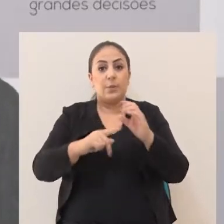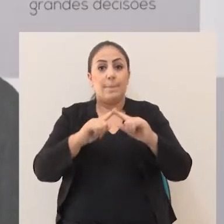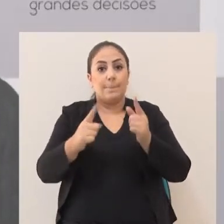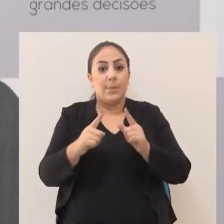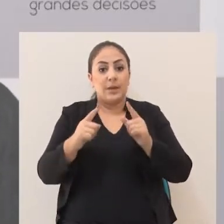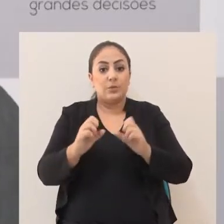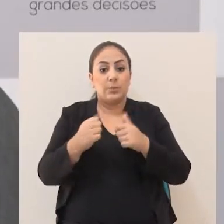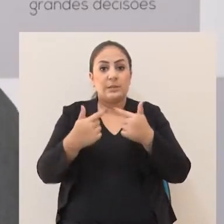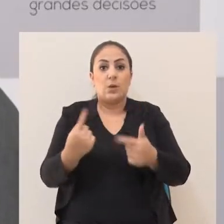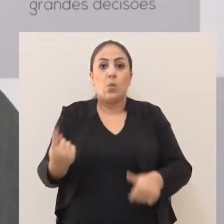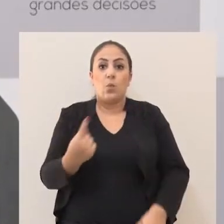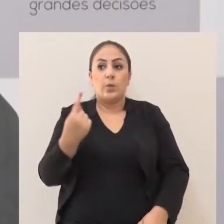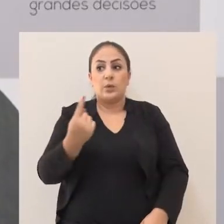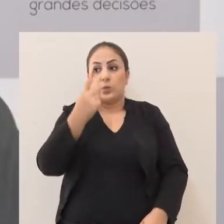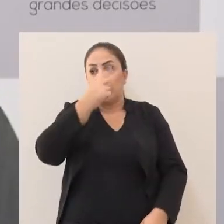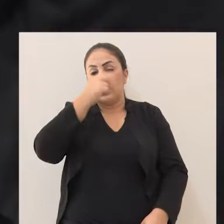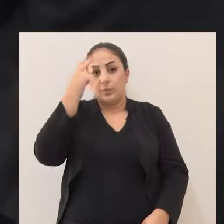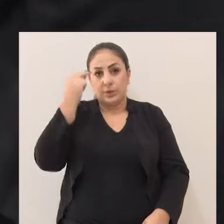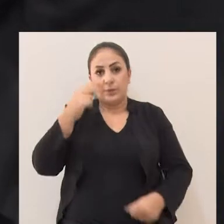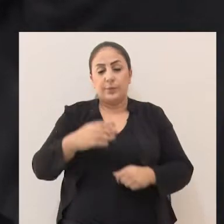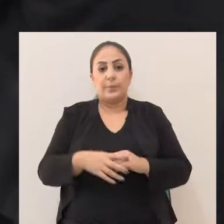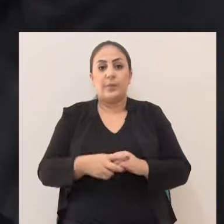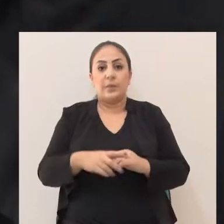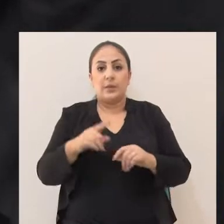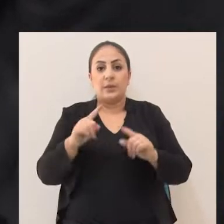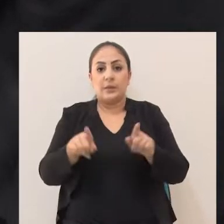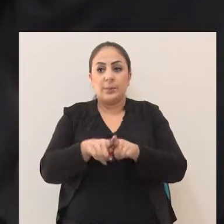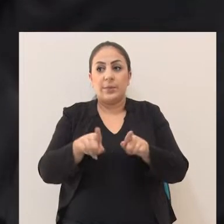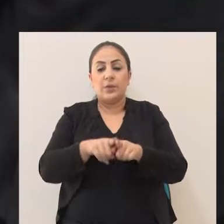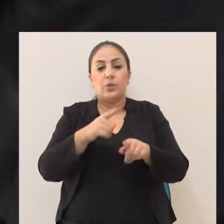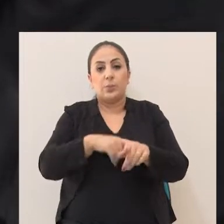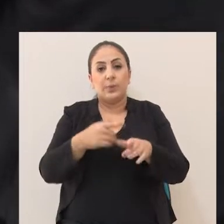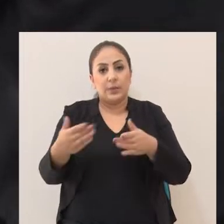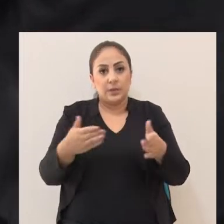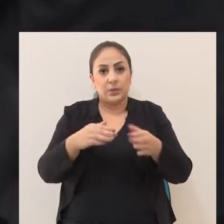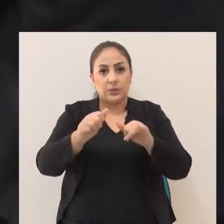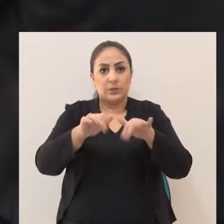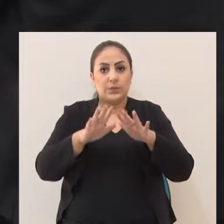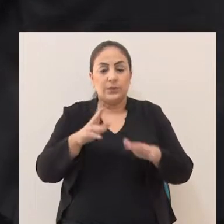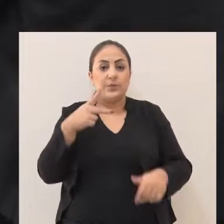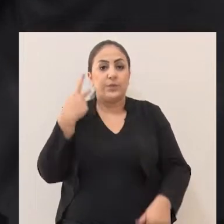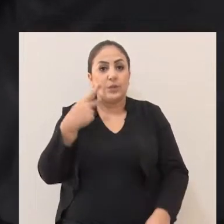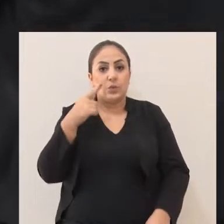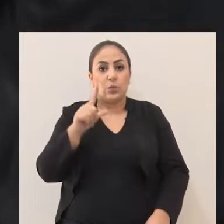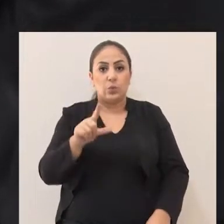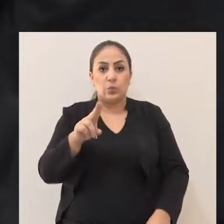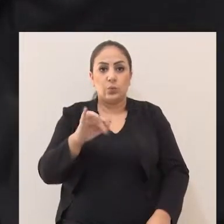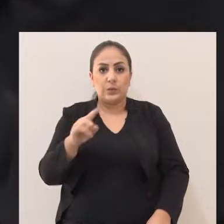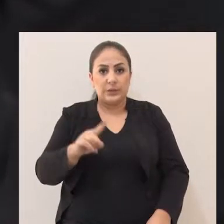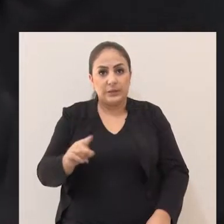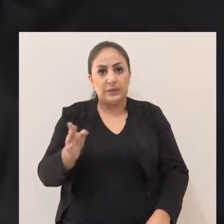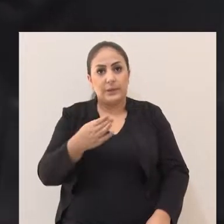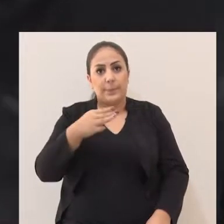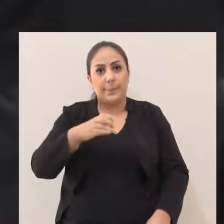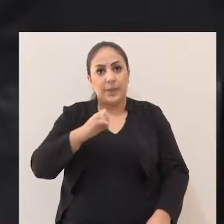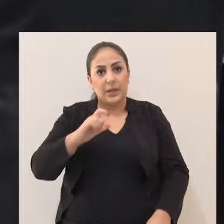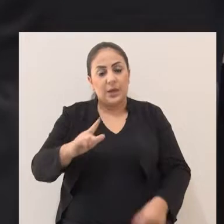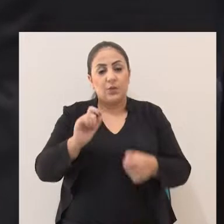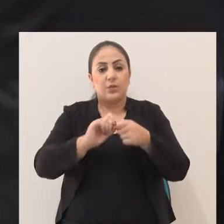um ato único do prefeito municipal. Ainda durante o grande expediente, Luiz Miguel Chaz prestou